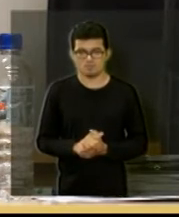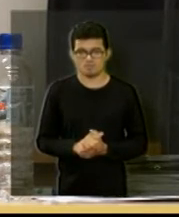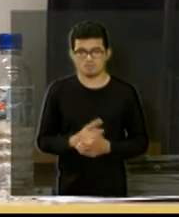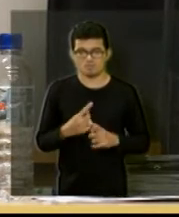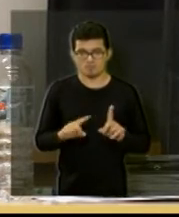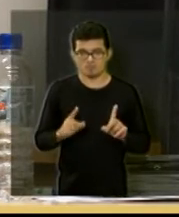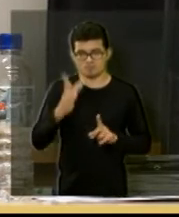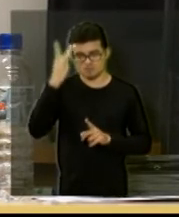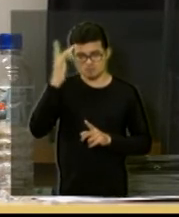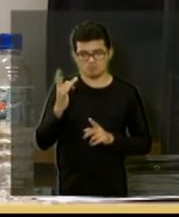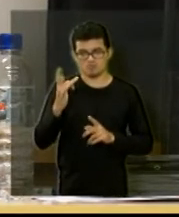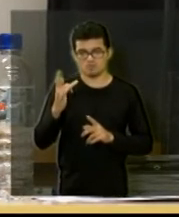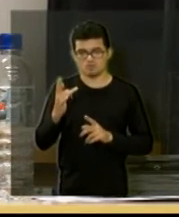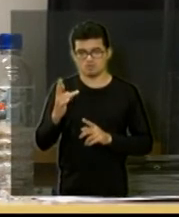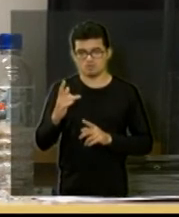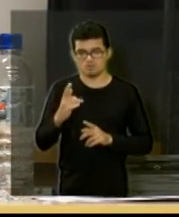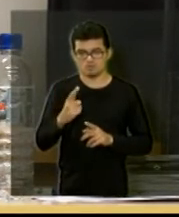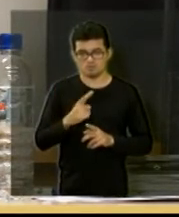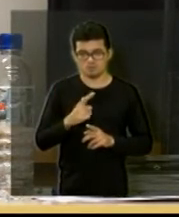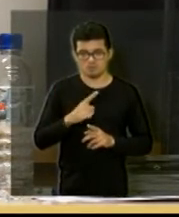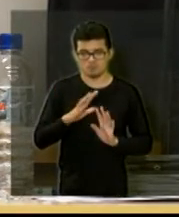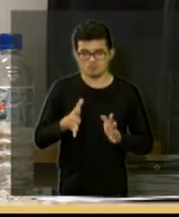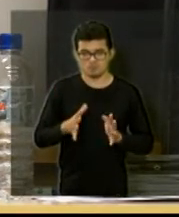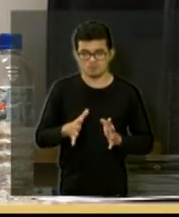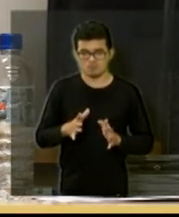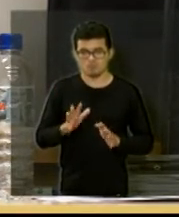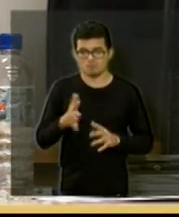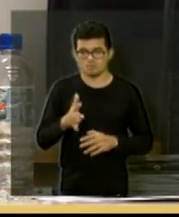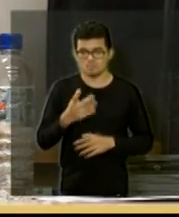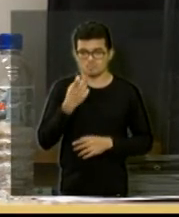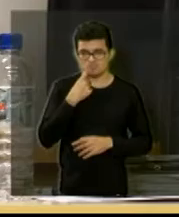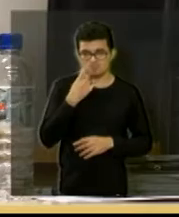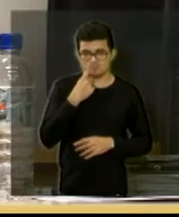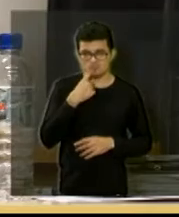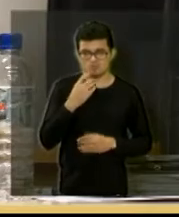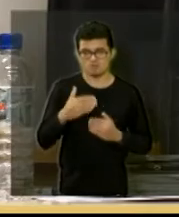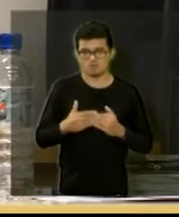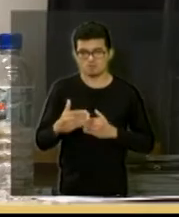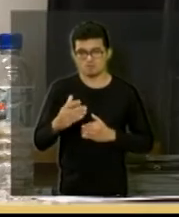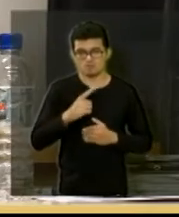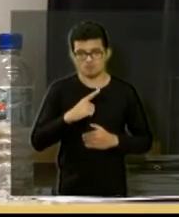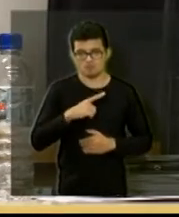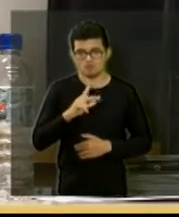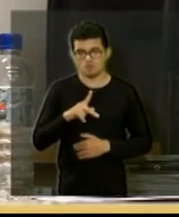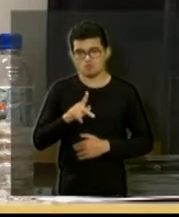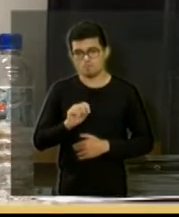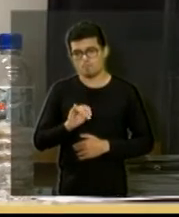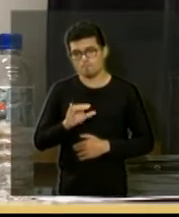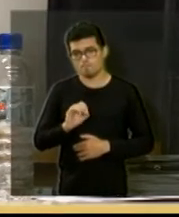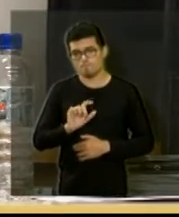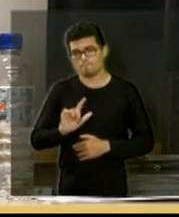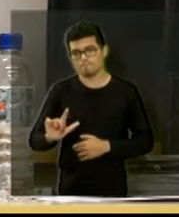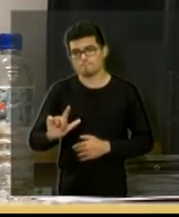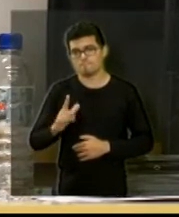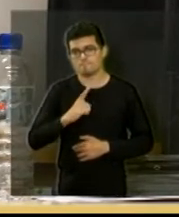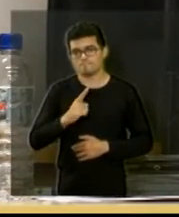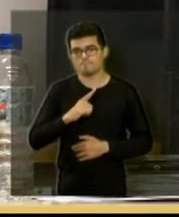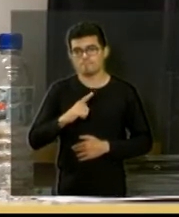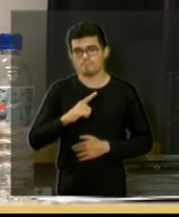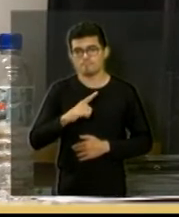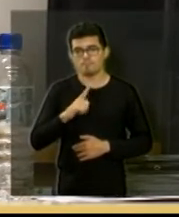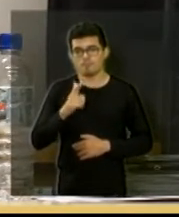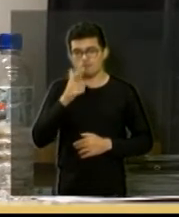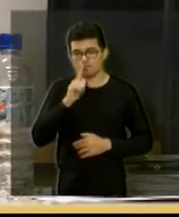partir de amanhã amanhã prevê instalar talvez na sexta-feira comece então o paiol suprir o planalto e também vai